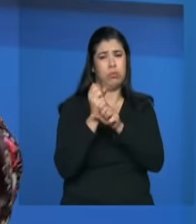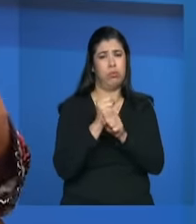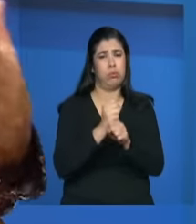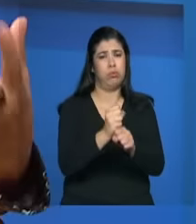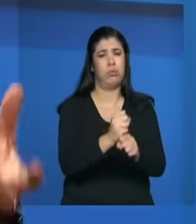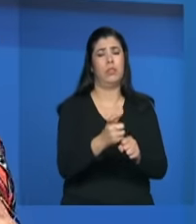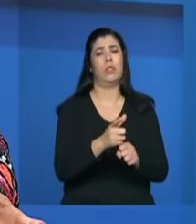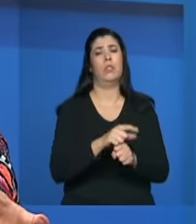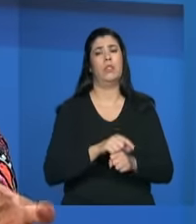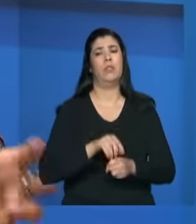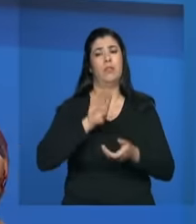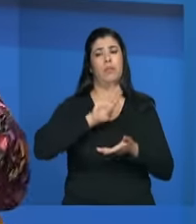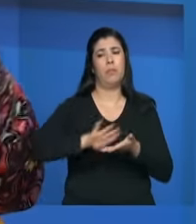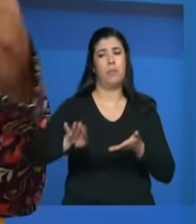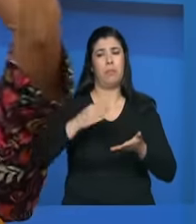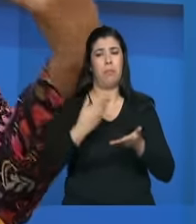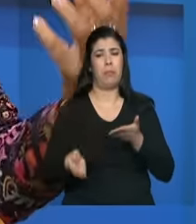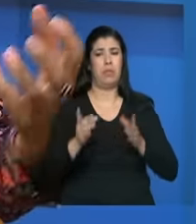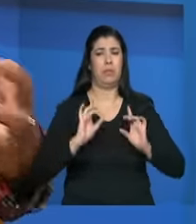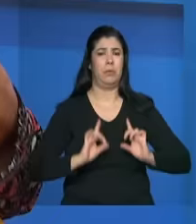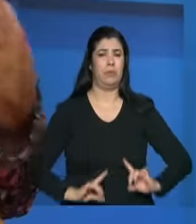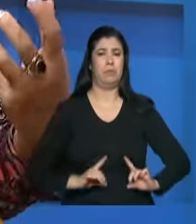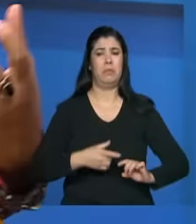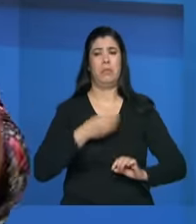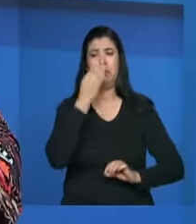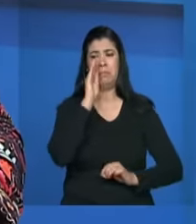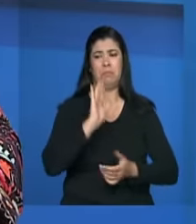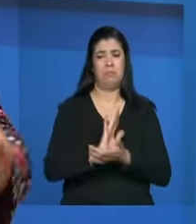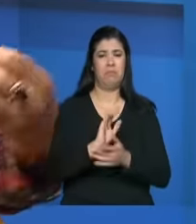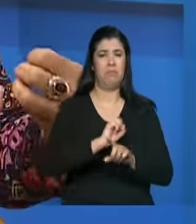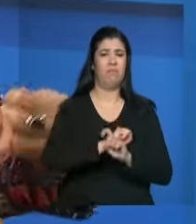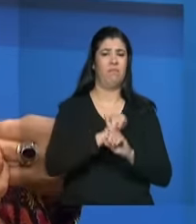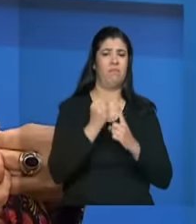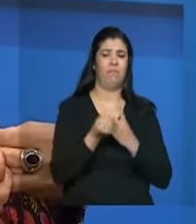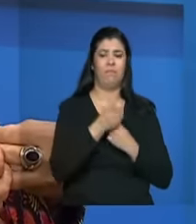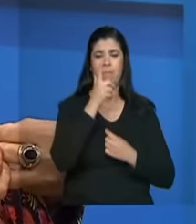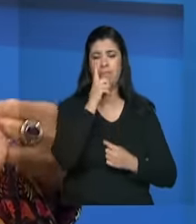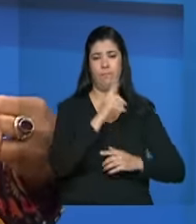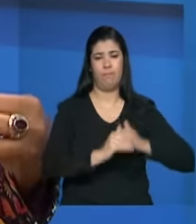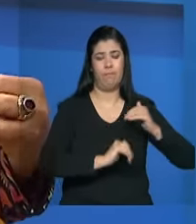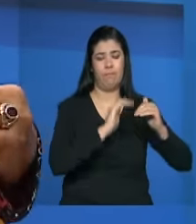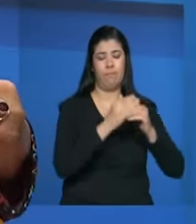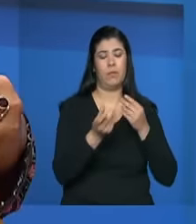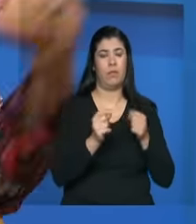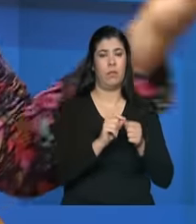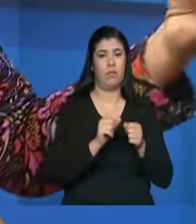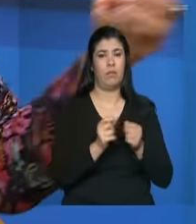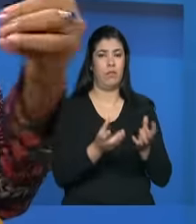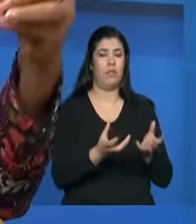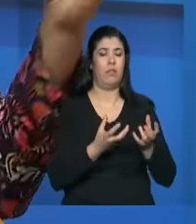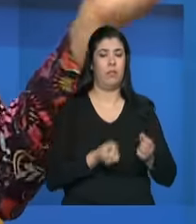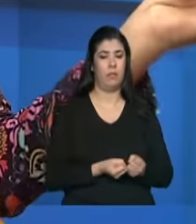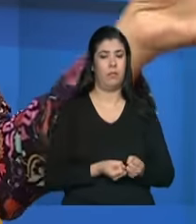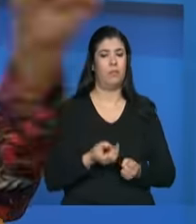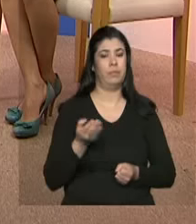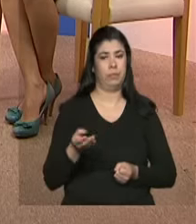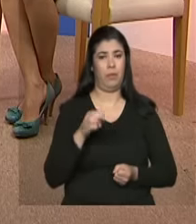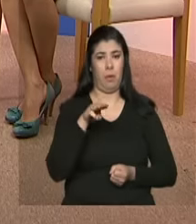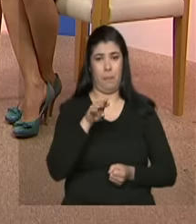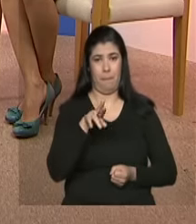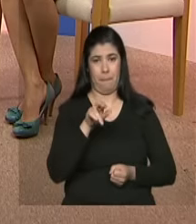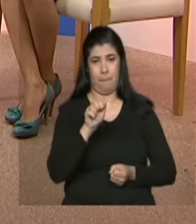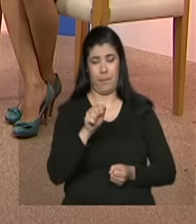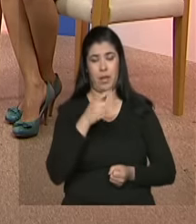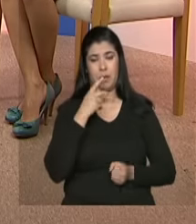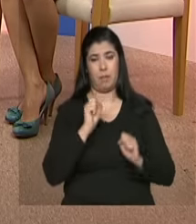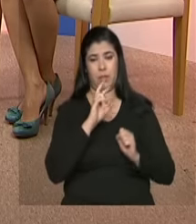direito de exclusão social não conseguiu sair daquela situação aí ela vai para o acolhimento a Mariana pode complementar um pouco mais